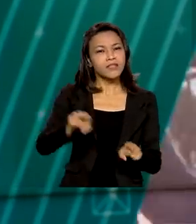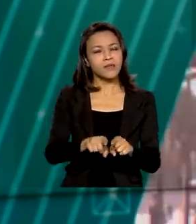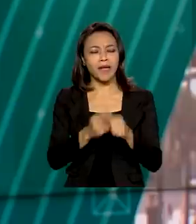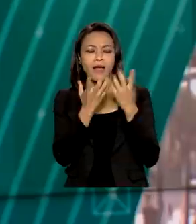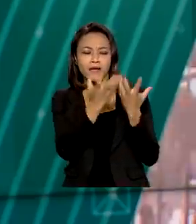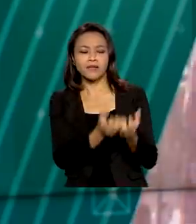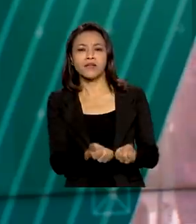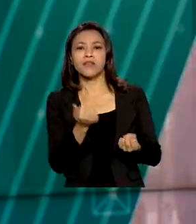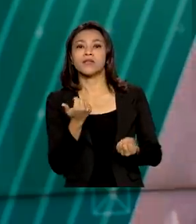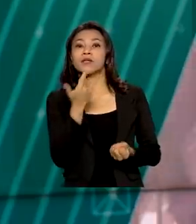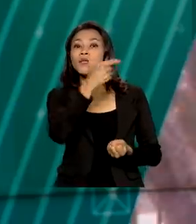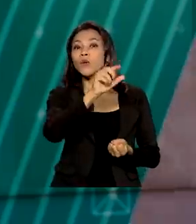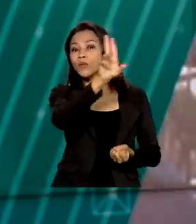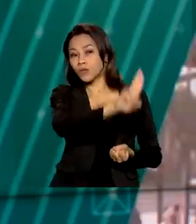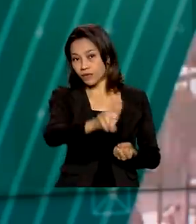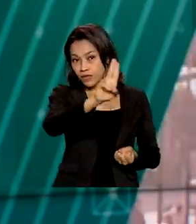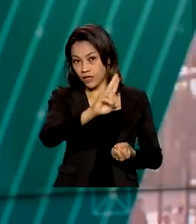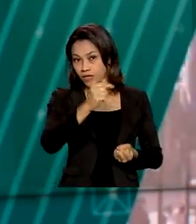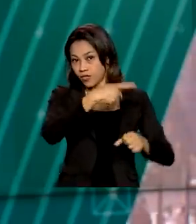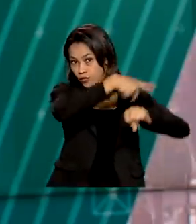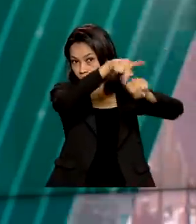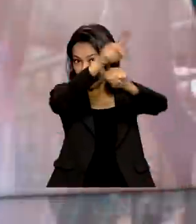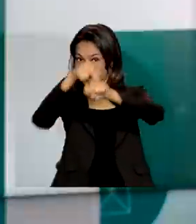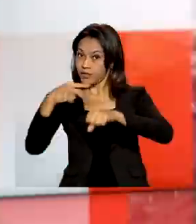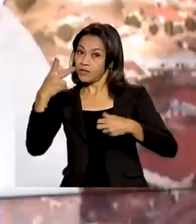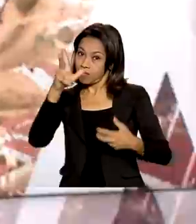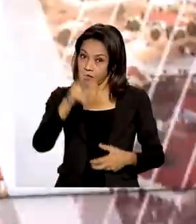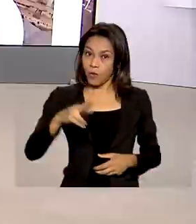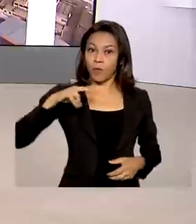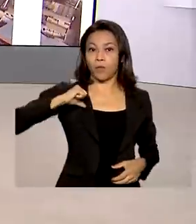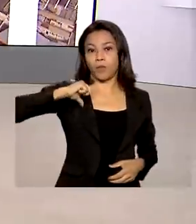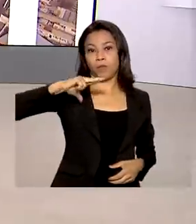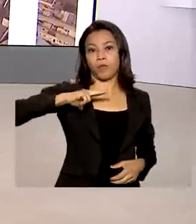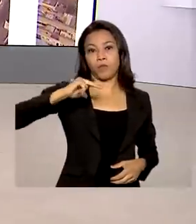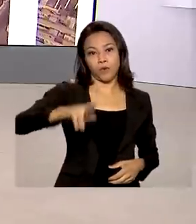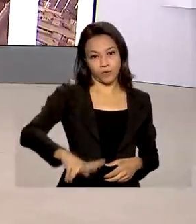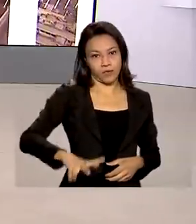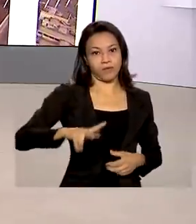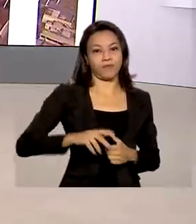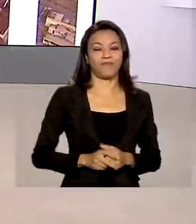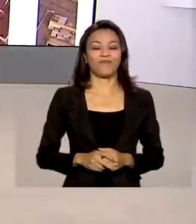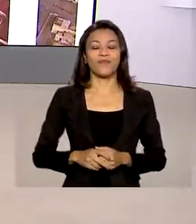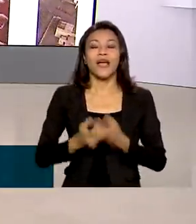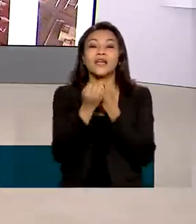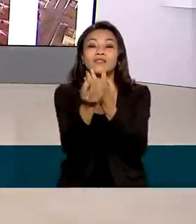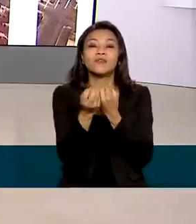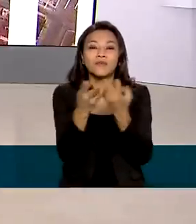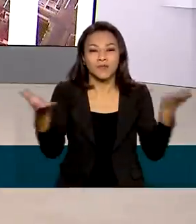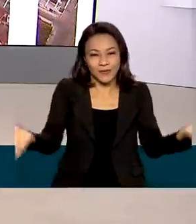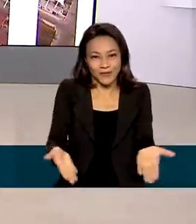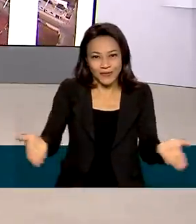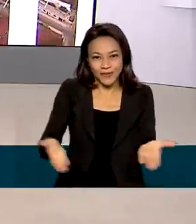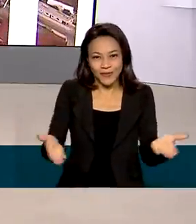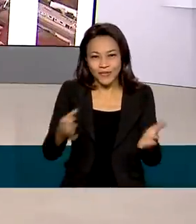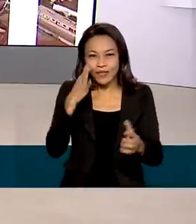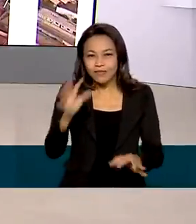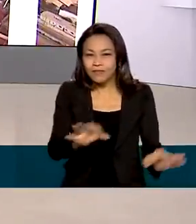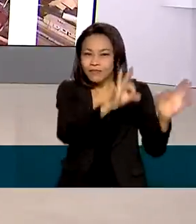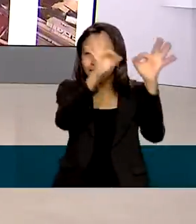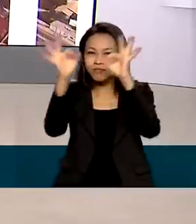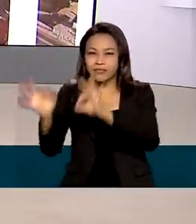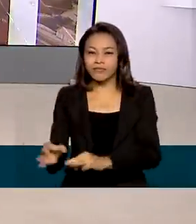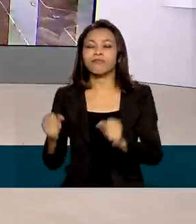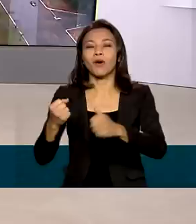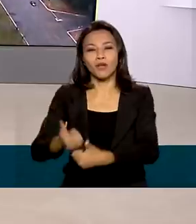ingresso em universidades de outros países, como Portugal. As reportagens de hoje você pode acompanhar nas nossas